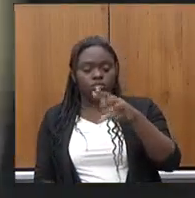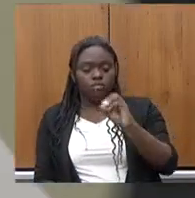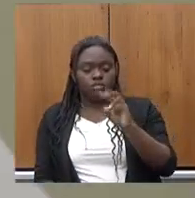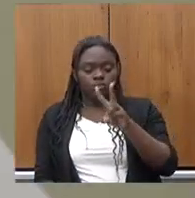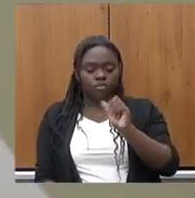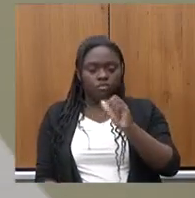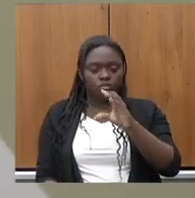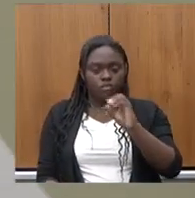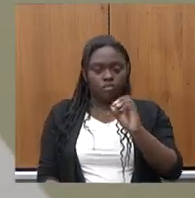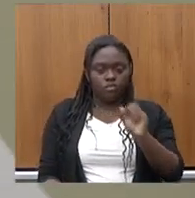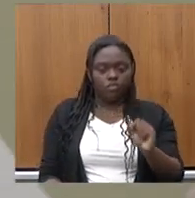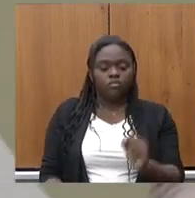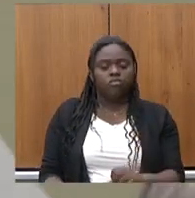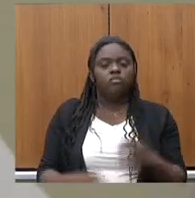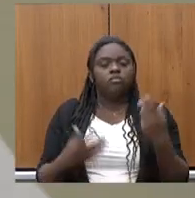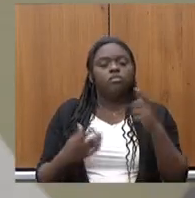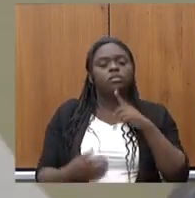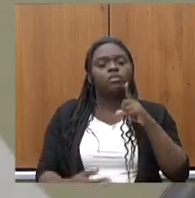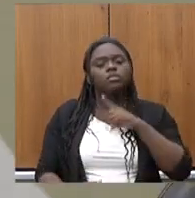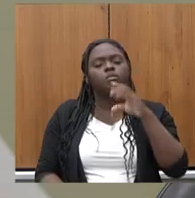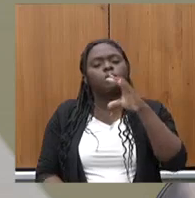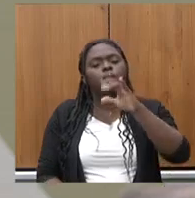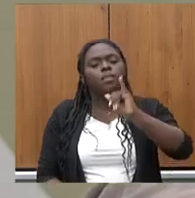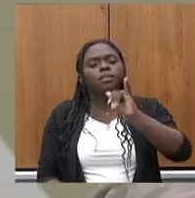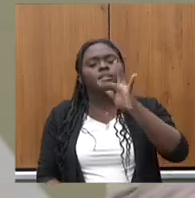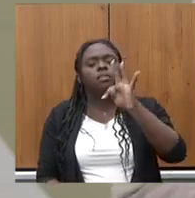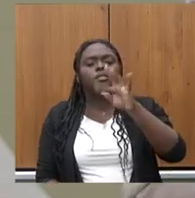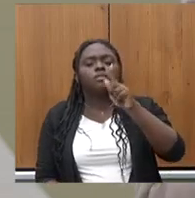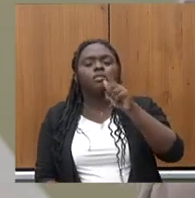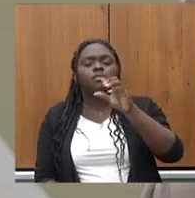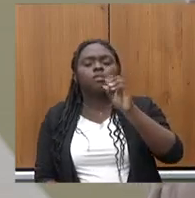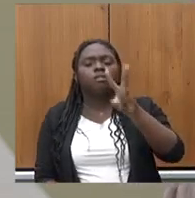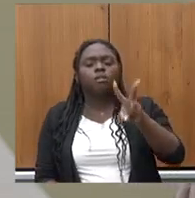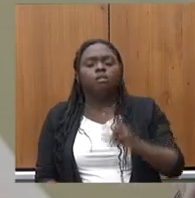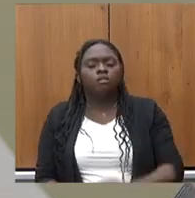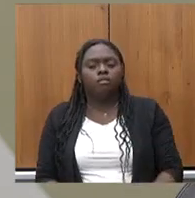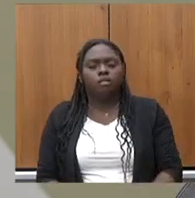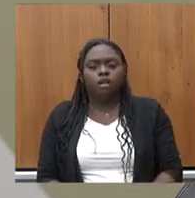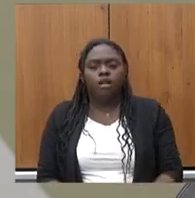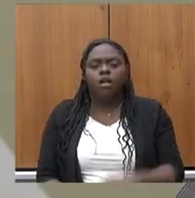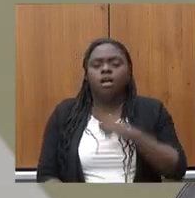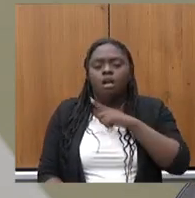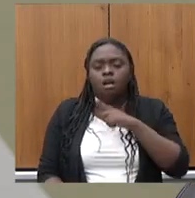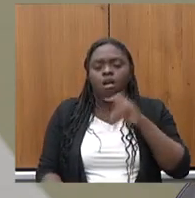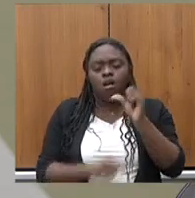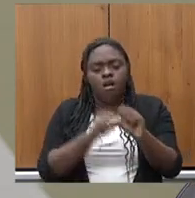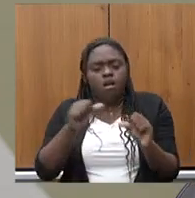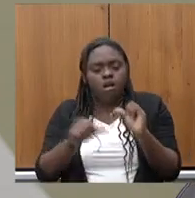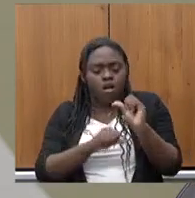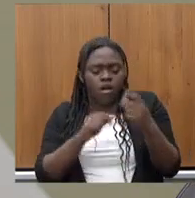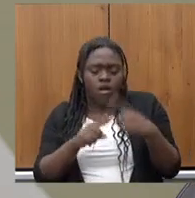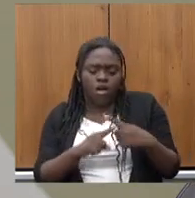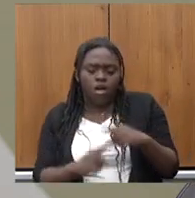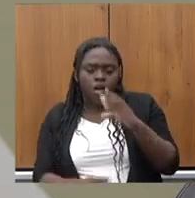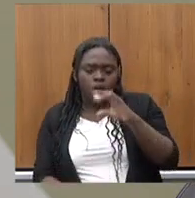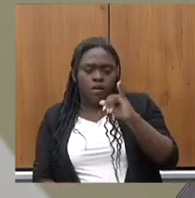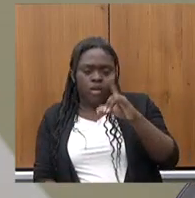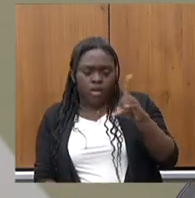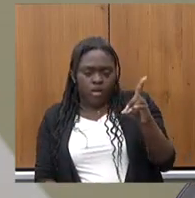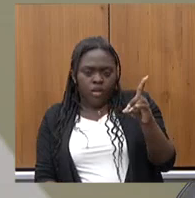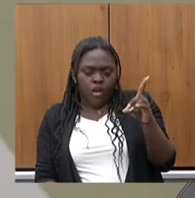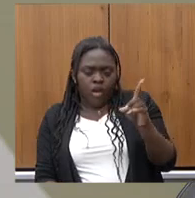e o CIDGOV nós tivemos uma mudança, porque o CID, anteriormente,